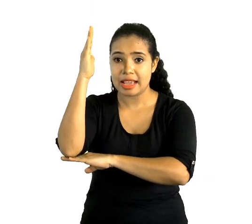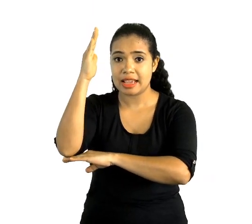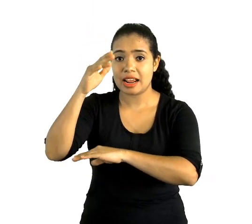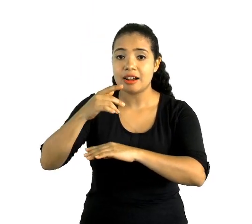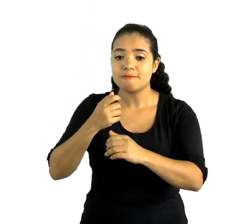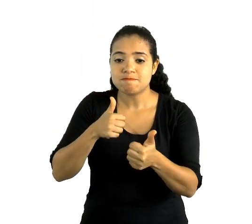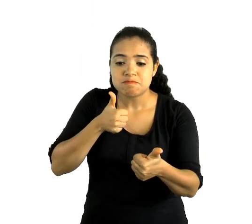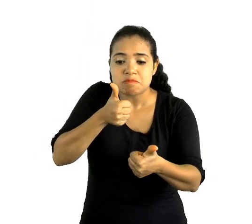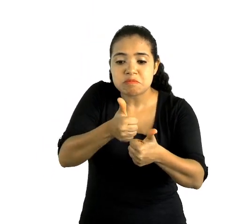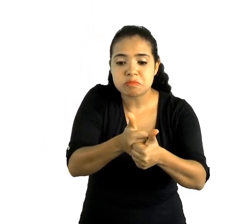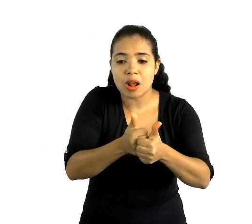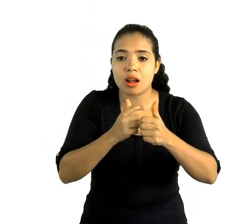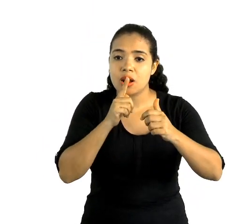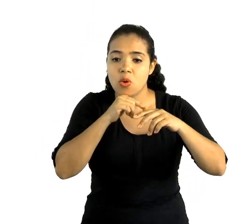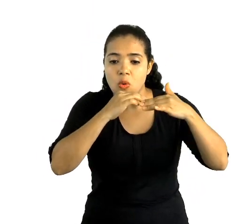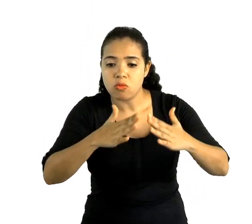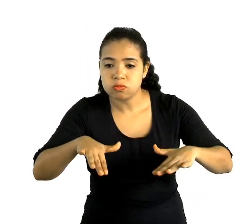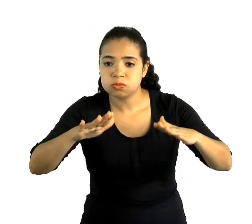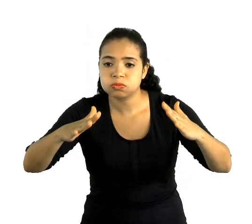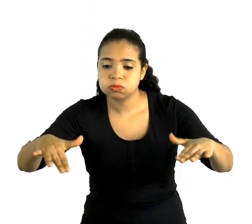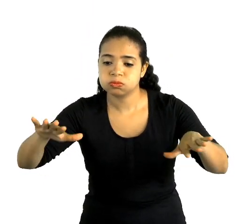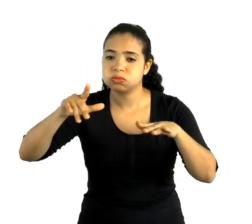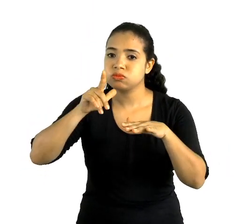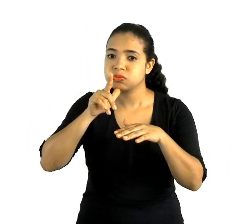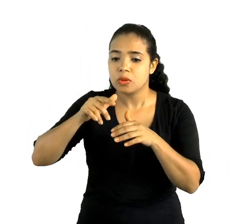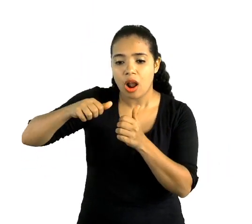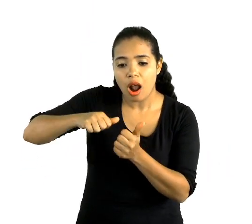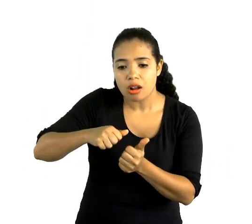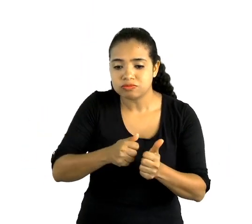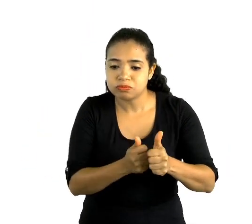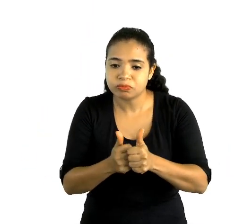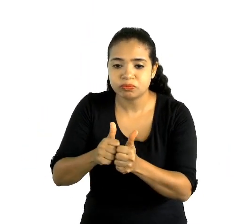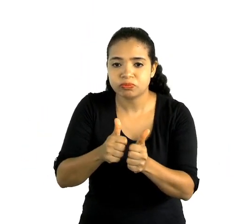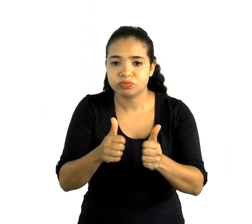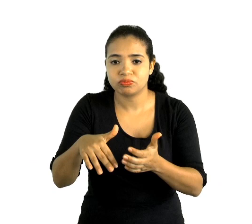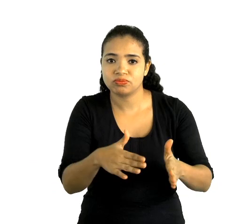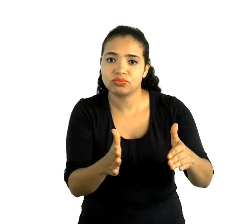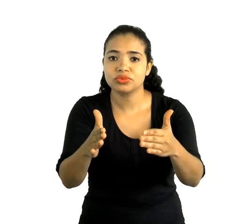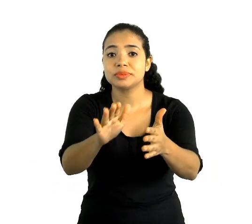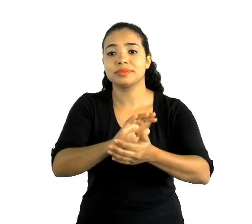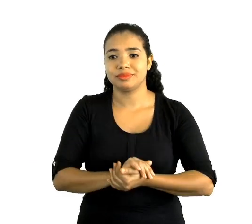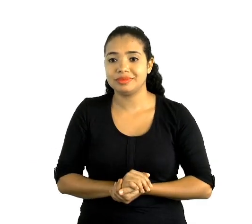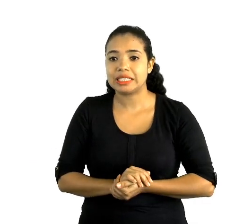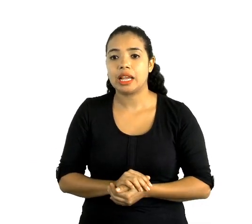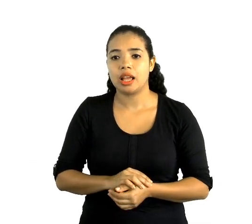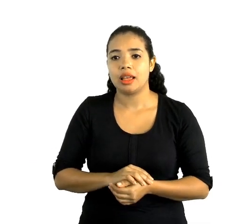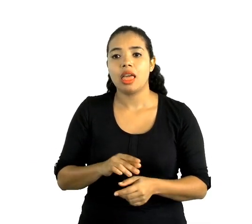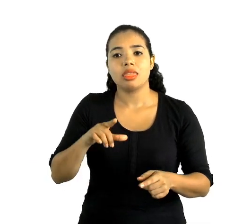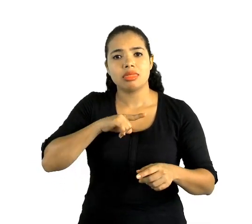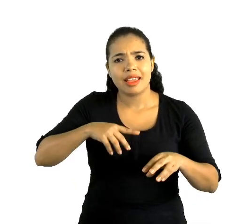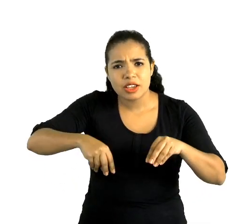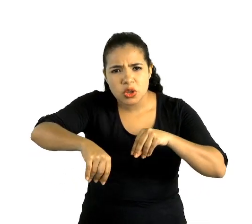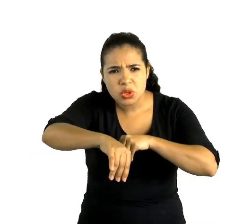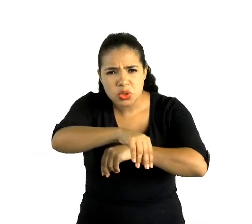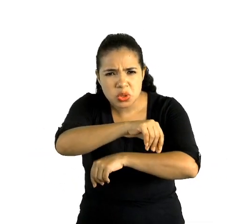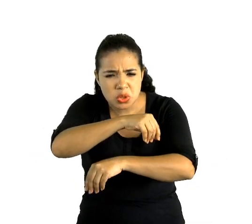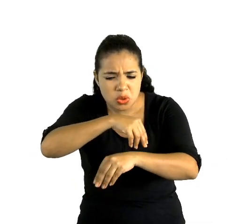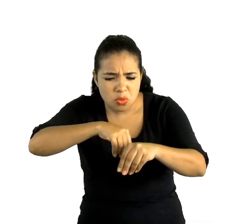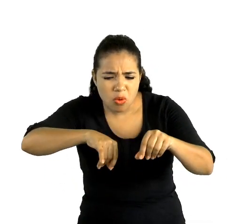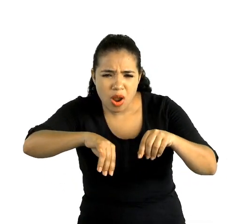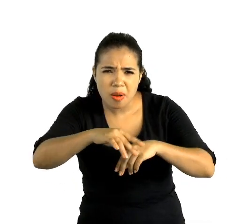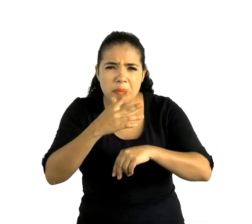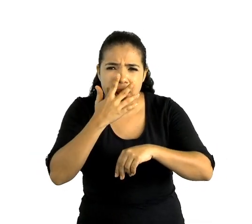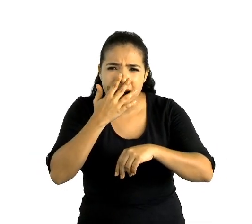ribeirões. E parece até que elas têm umas perninhas. Essas perninhas servem para, quando o rio